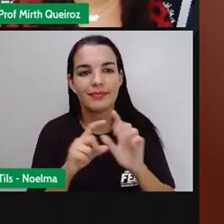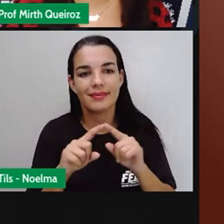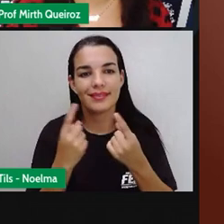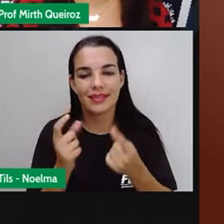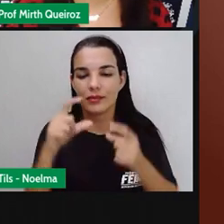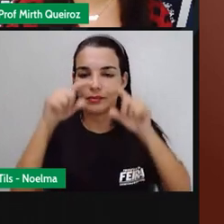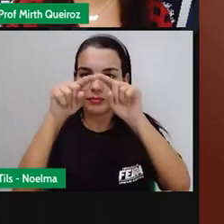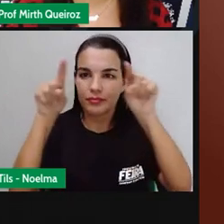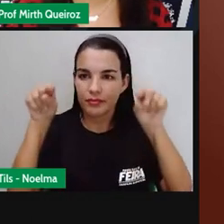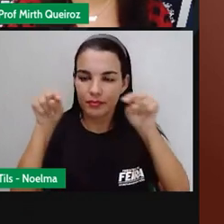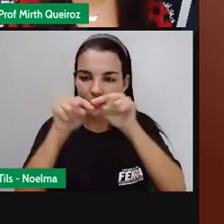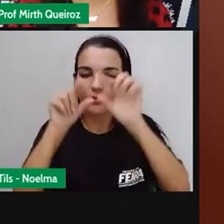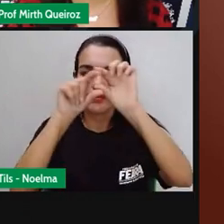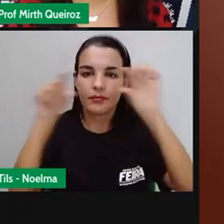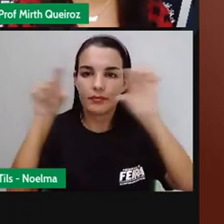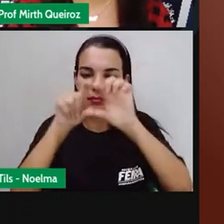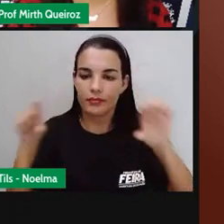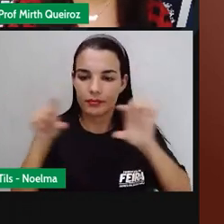quadrinha, certo?